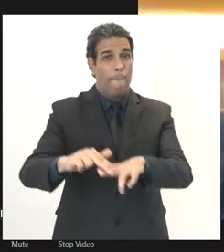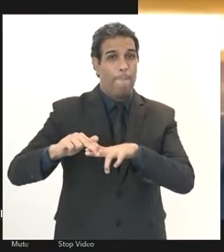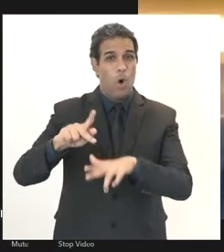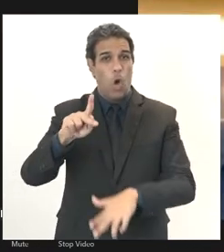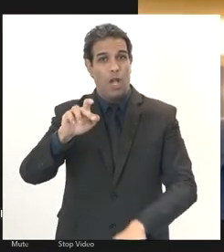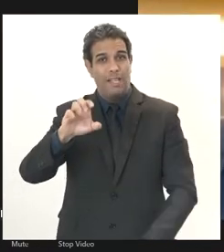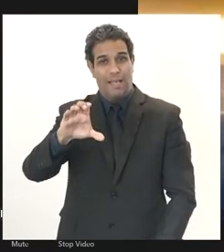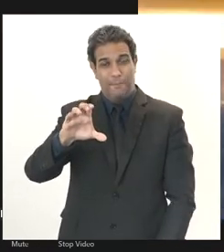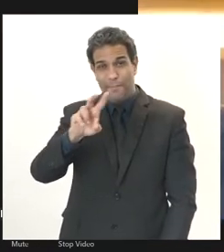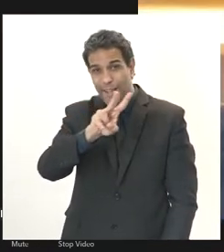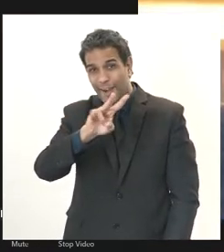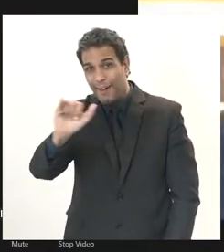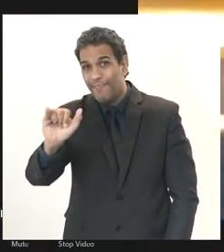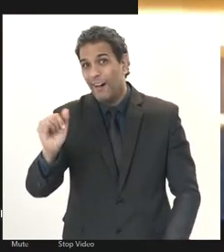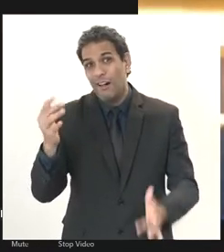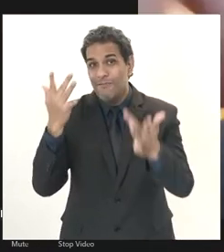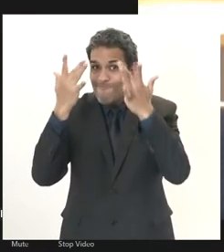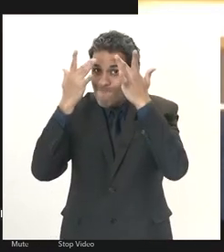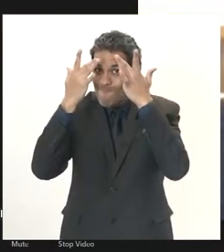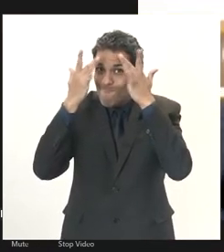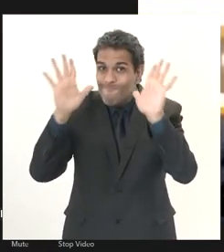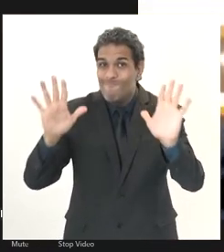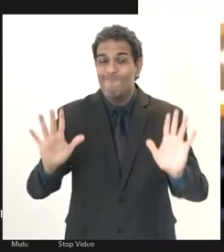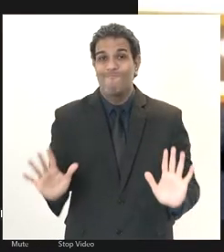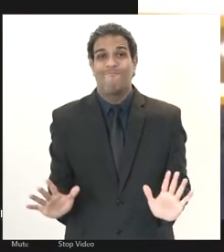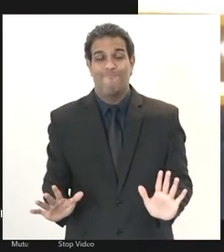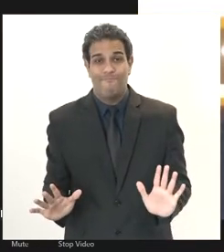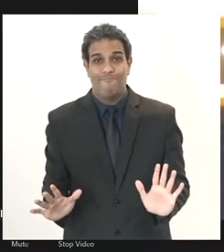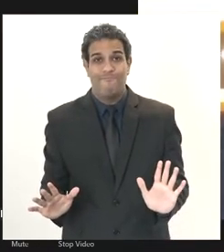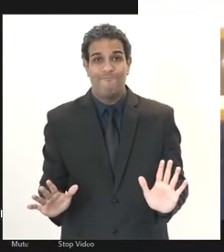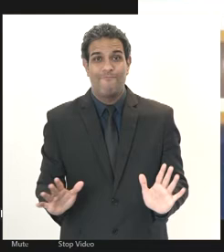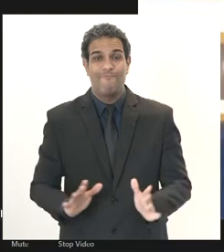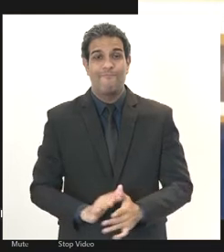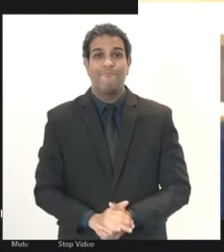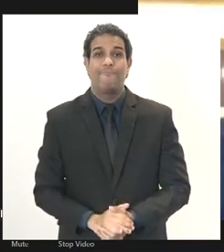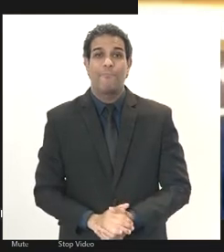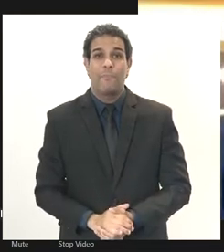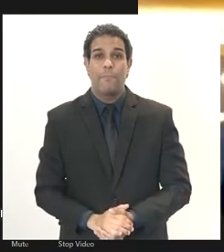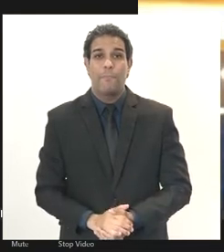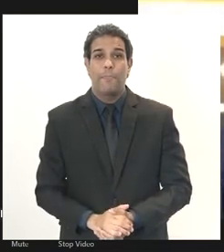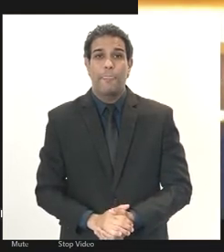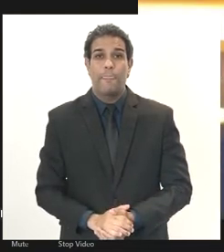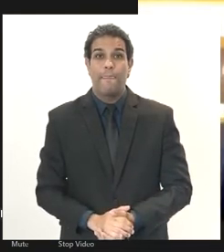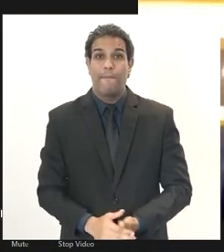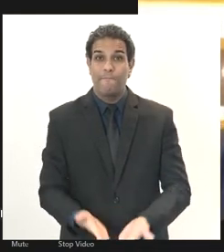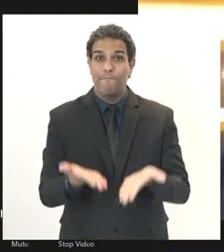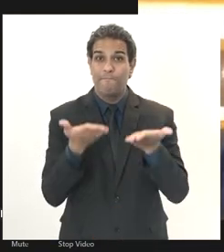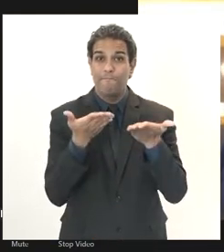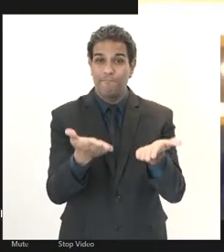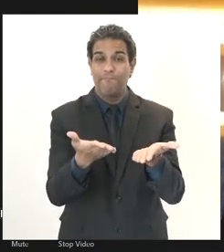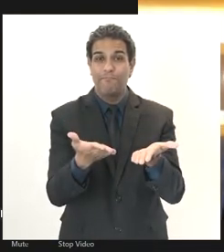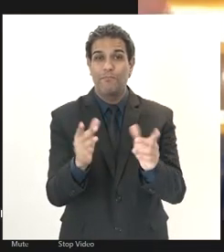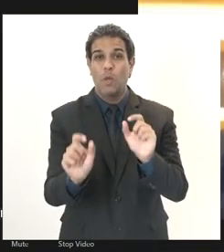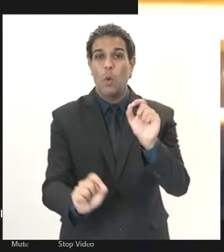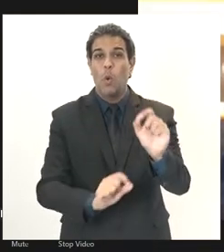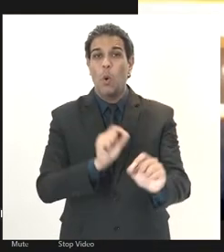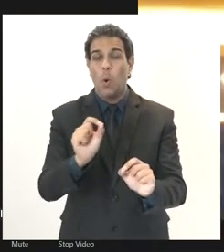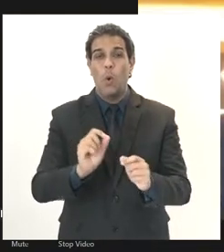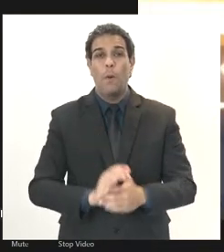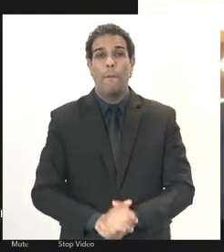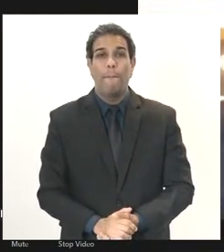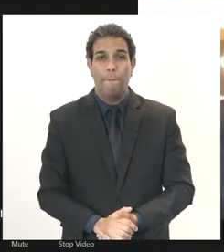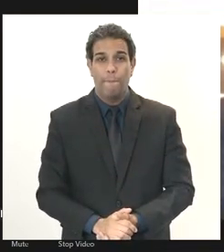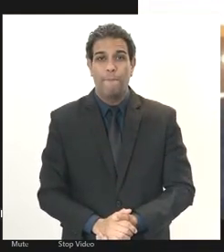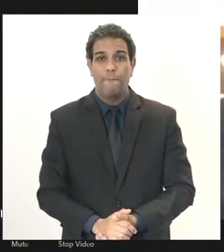irregularmente remunerada e exemplos não faltam e aí nessa situação específica a gente vê mais uma vez